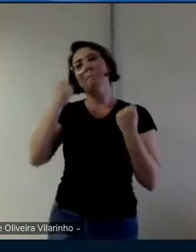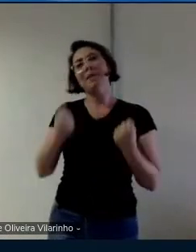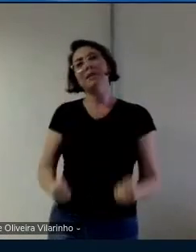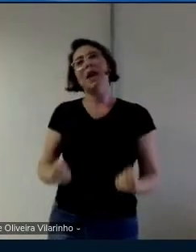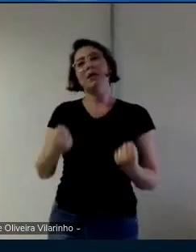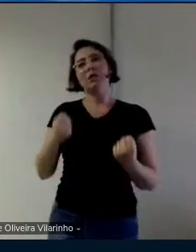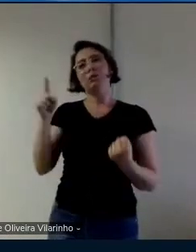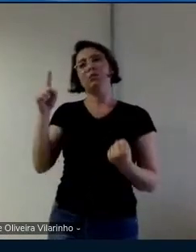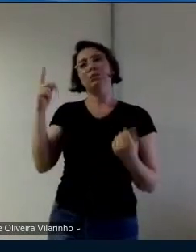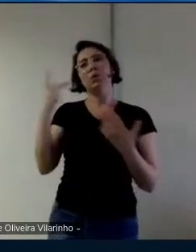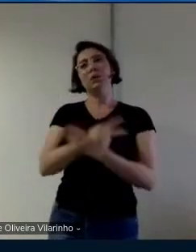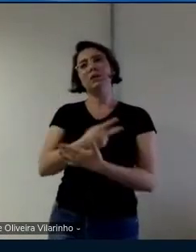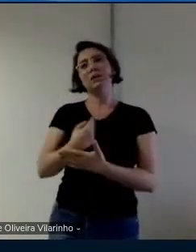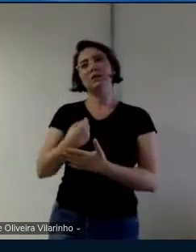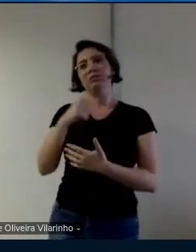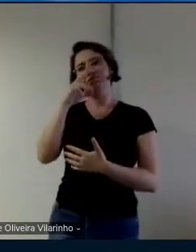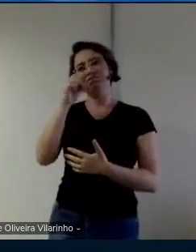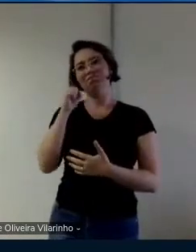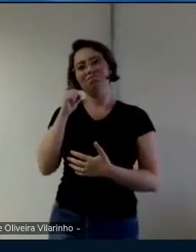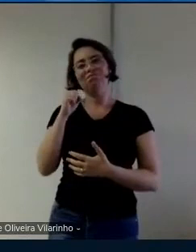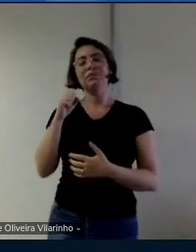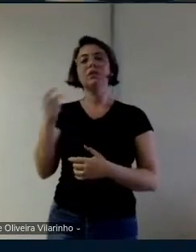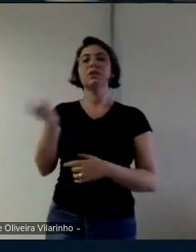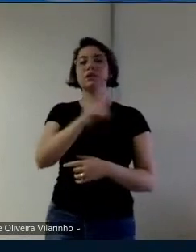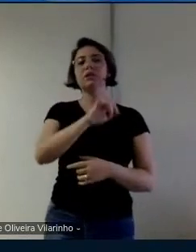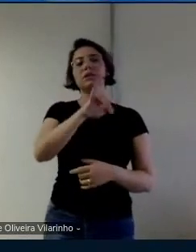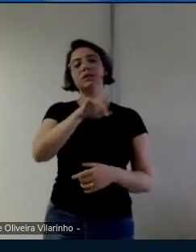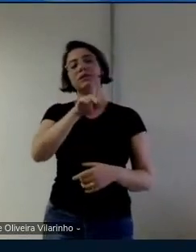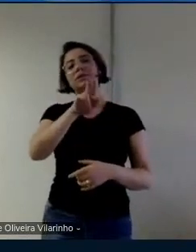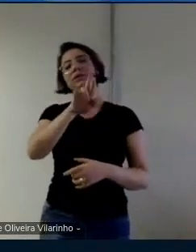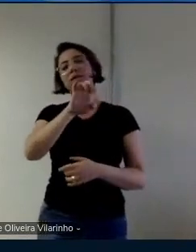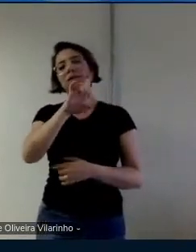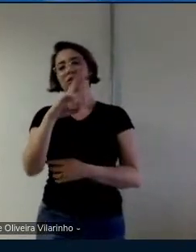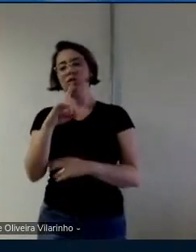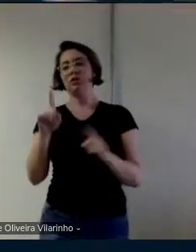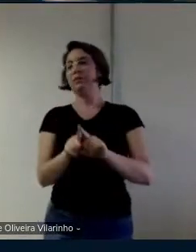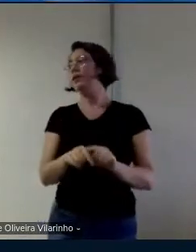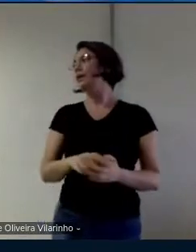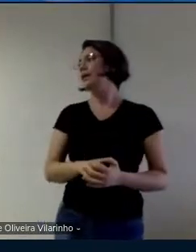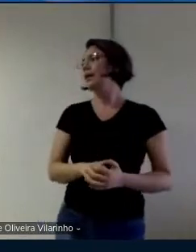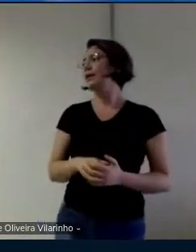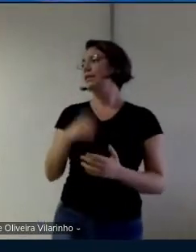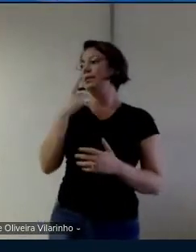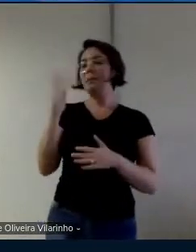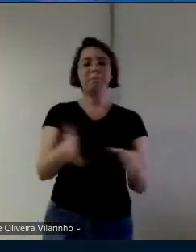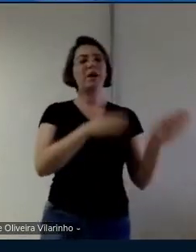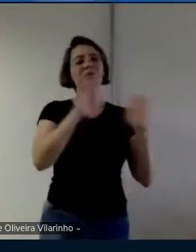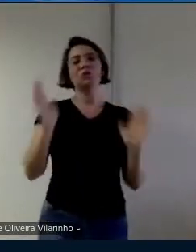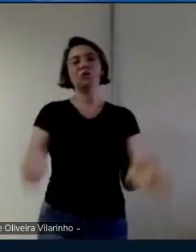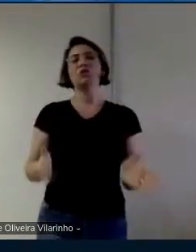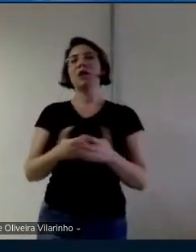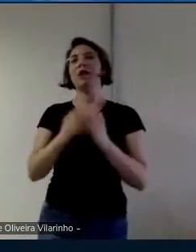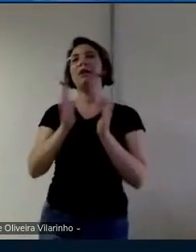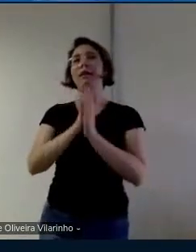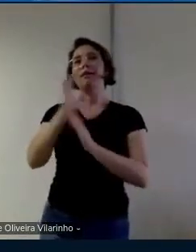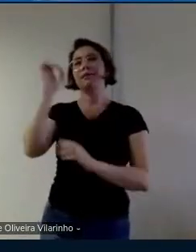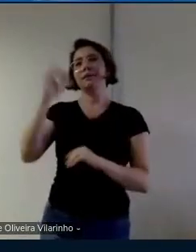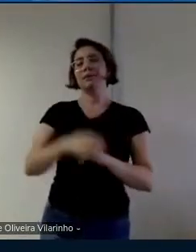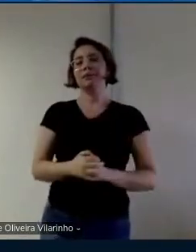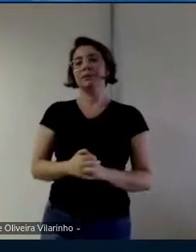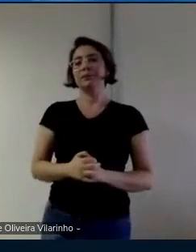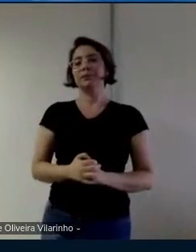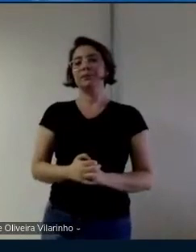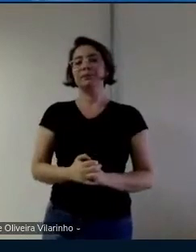também né e bom graças a Deus bem